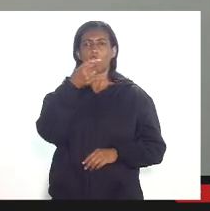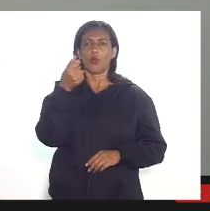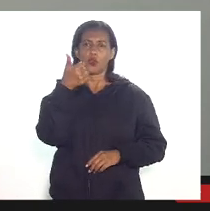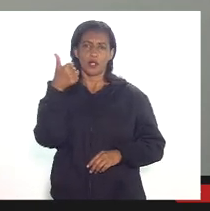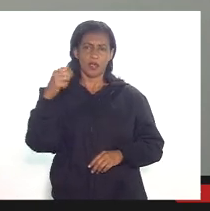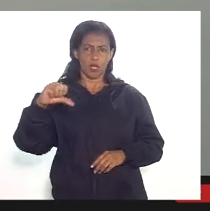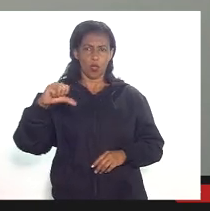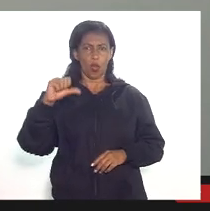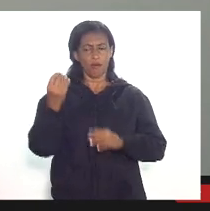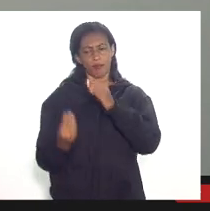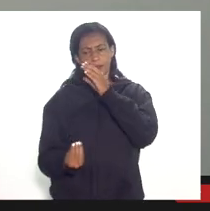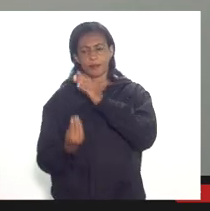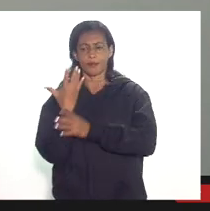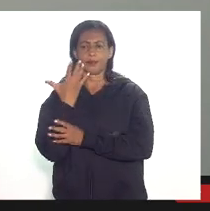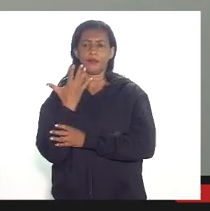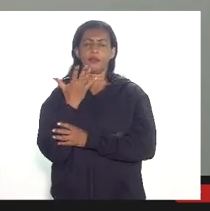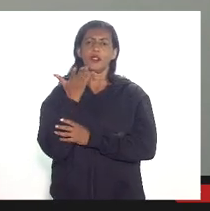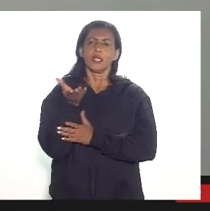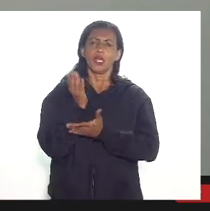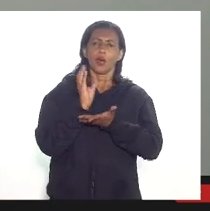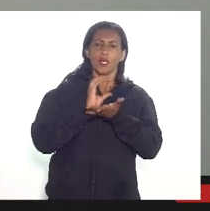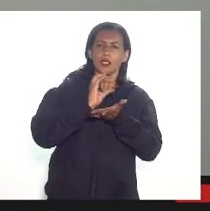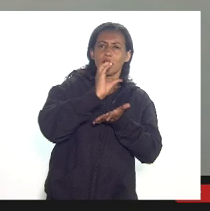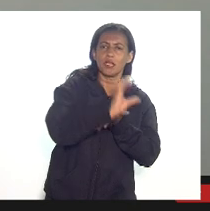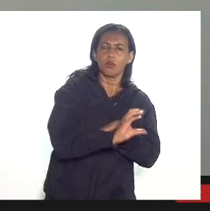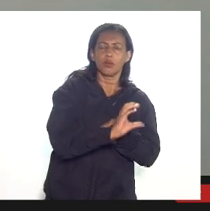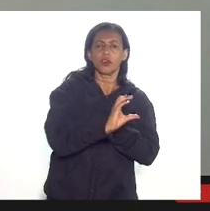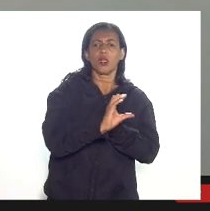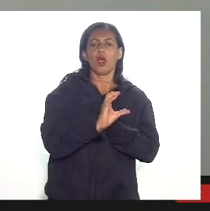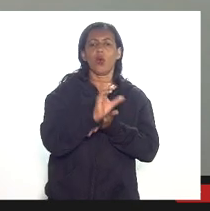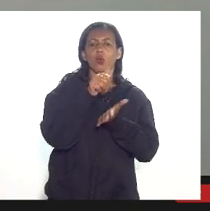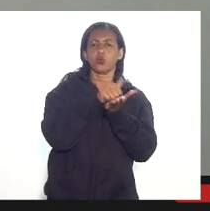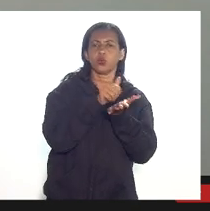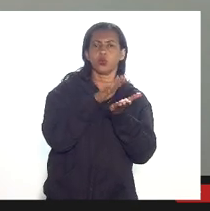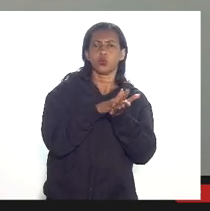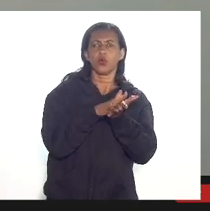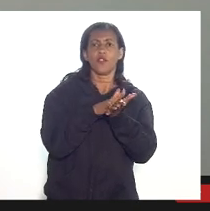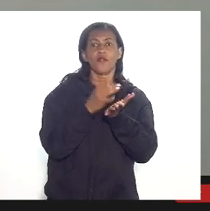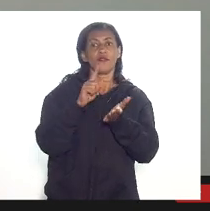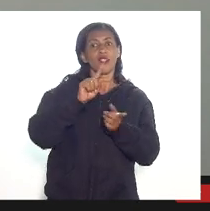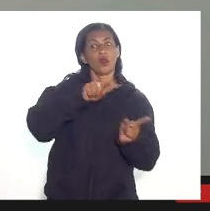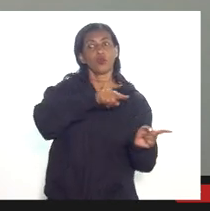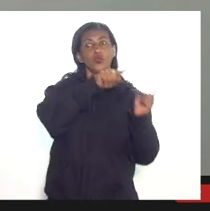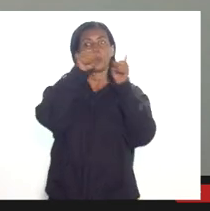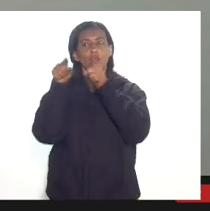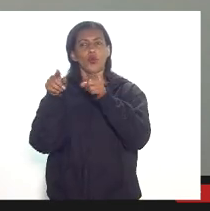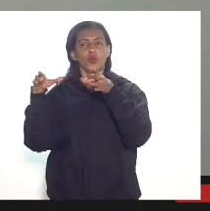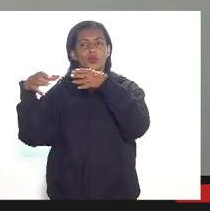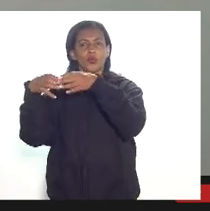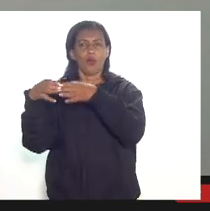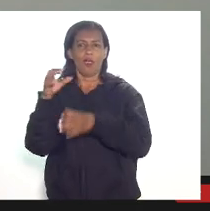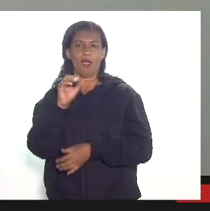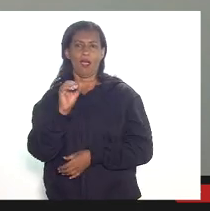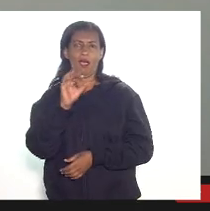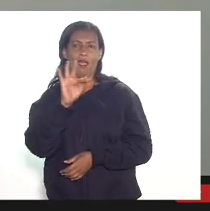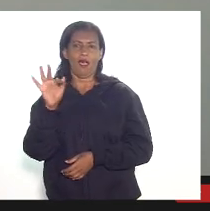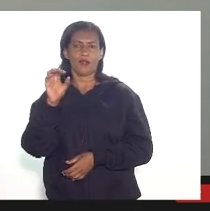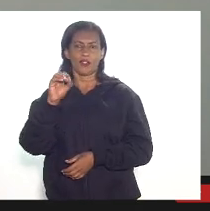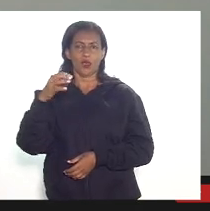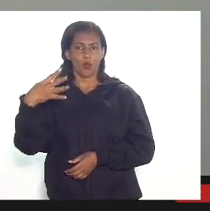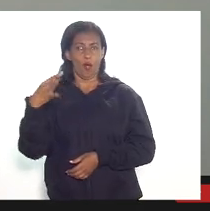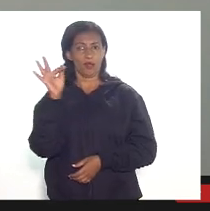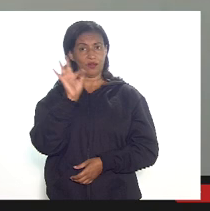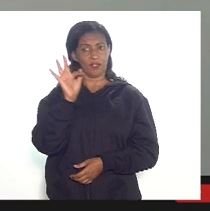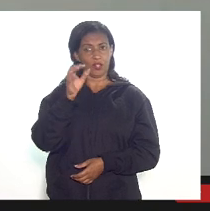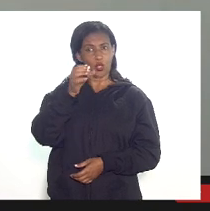as atribuições de fiscalização de interna tributária vieram da AF04 então é cerca de fevereiro de 2017